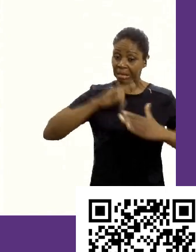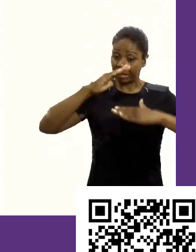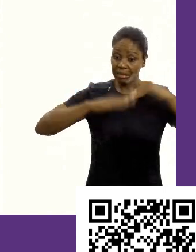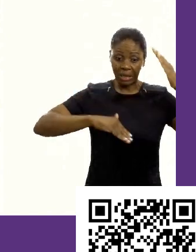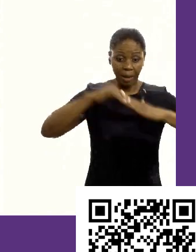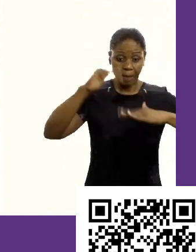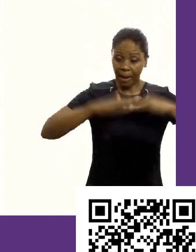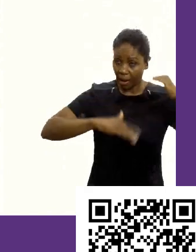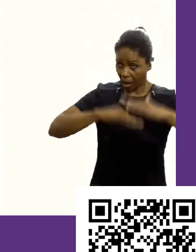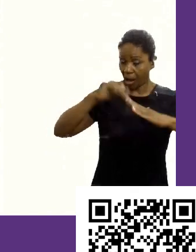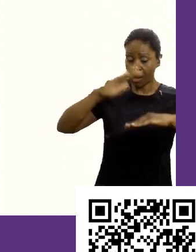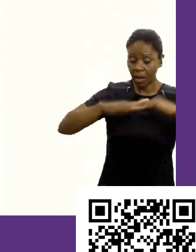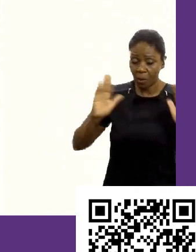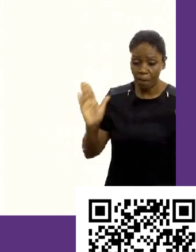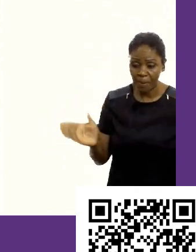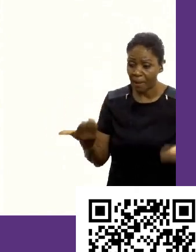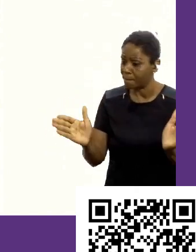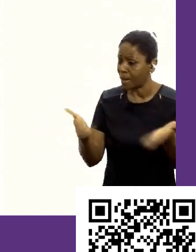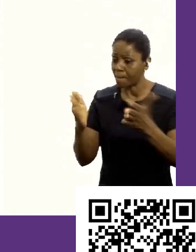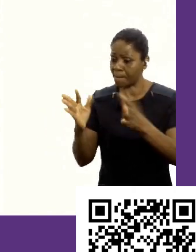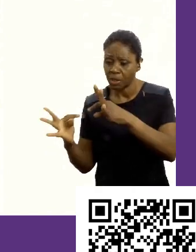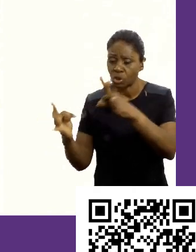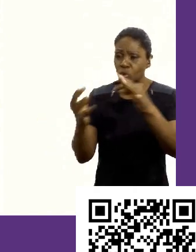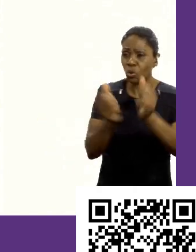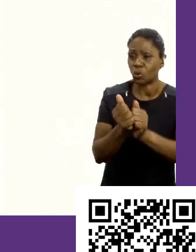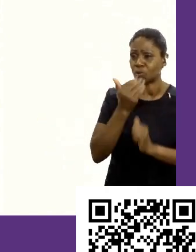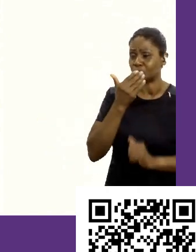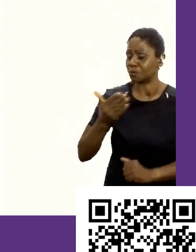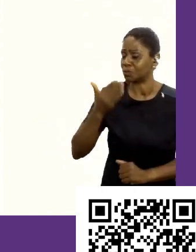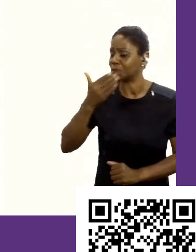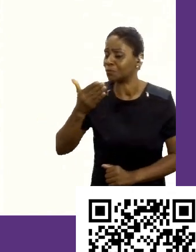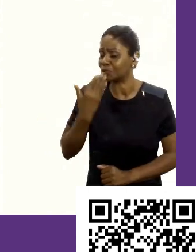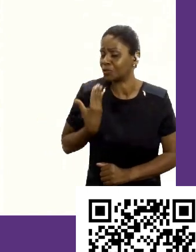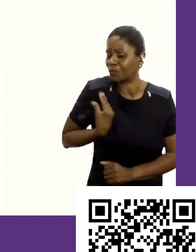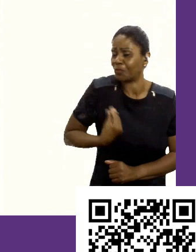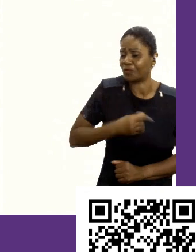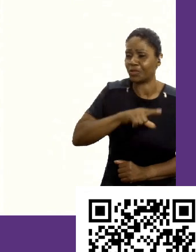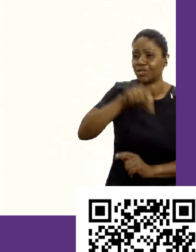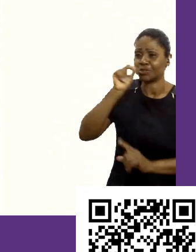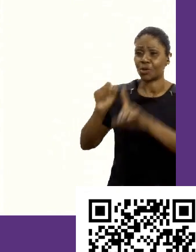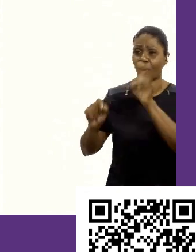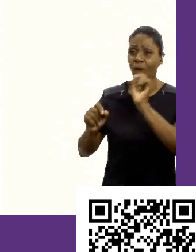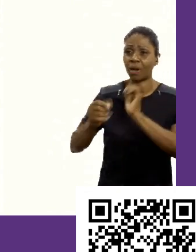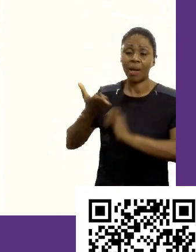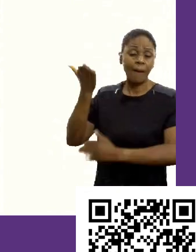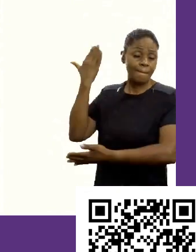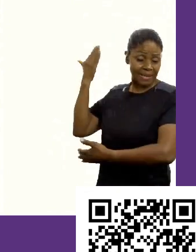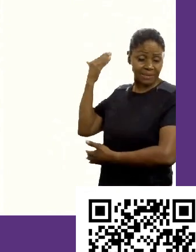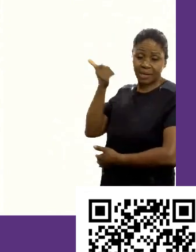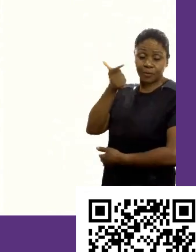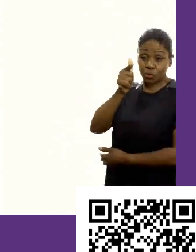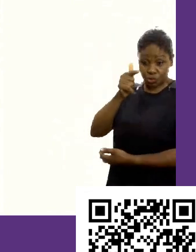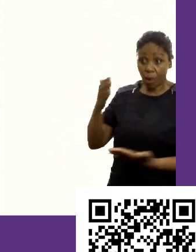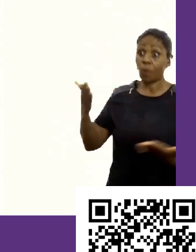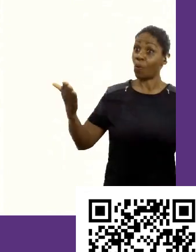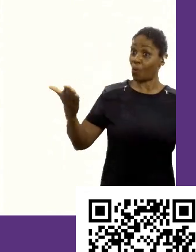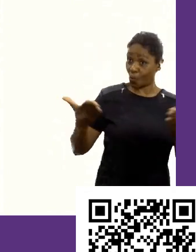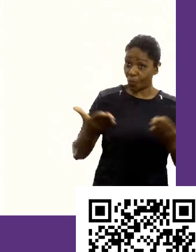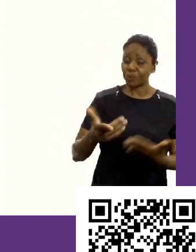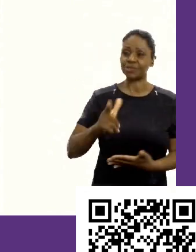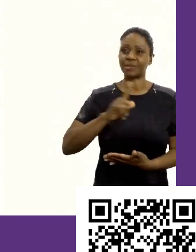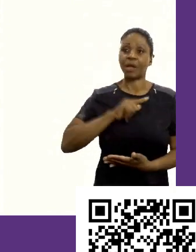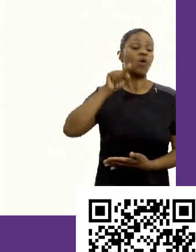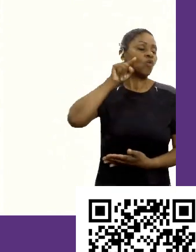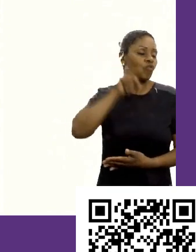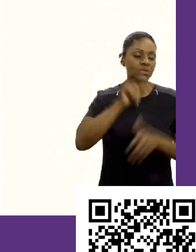alimentar todos os estilos de vida. Antigamente, a gente não tinha essa opção, mas hoje a gente tem. Você